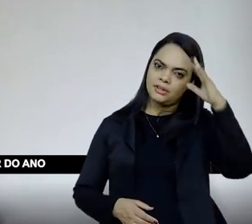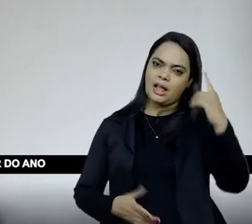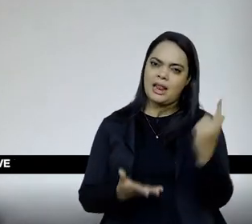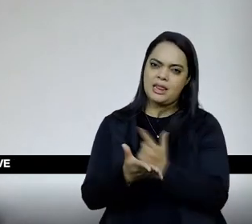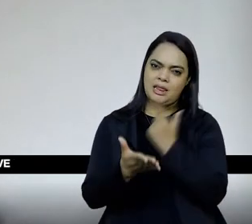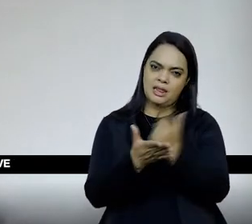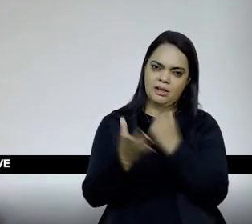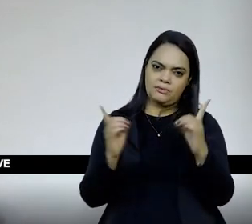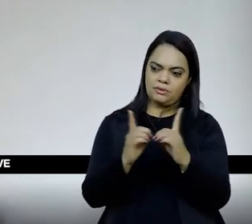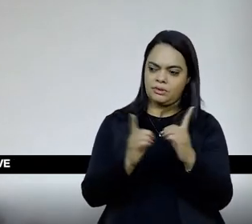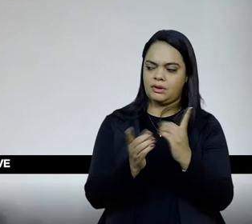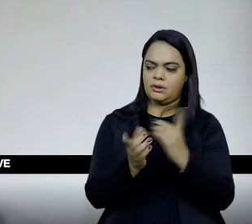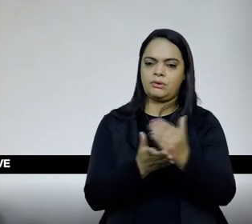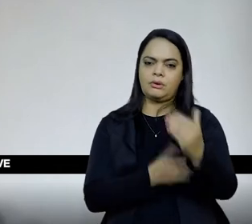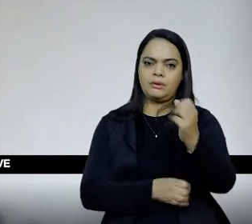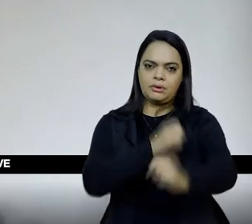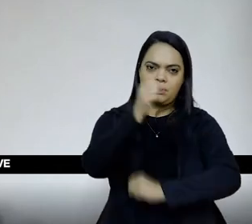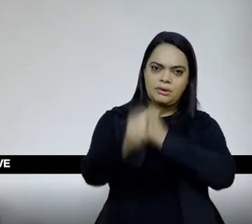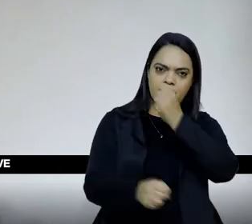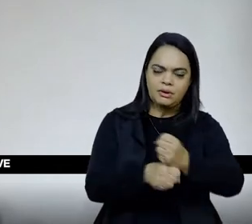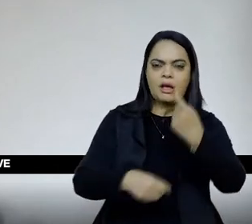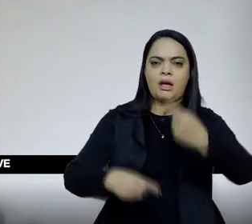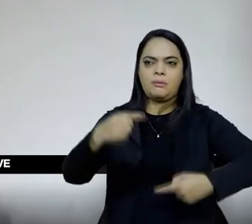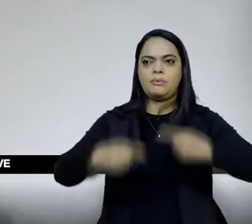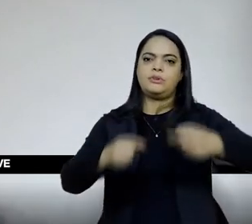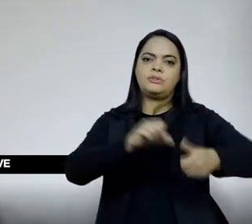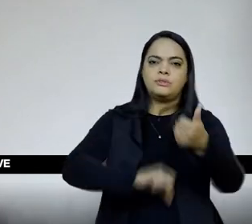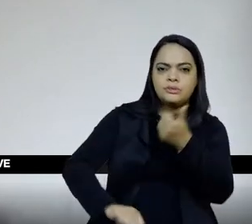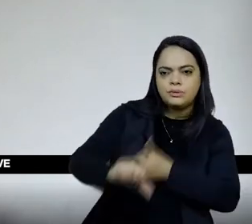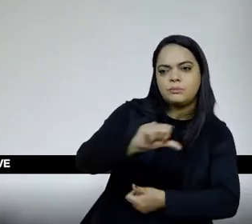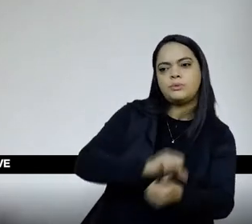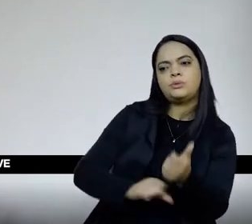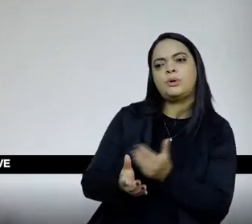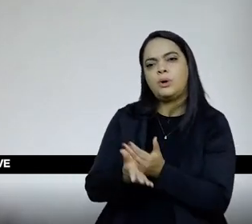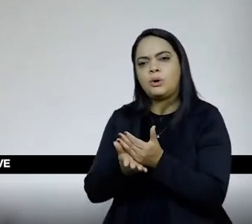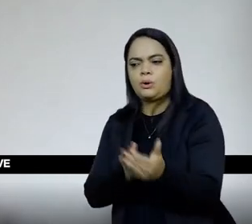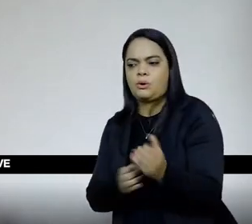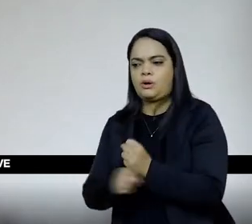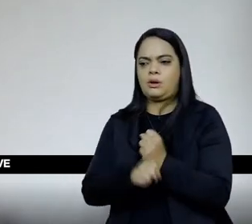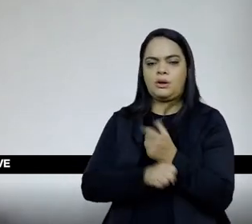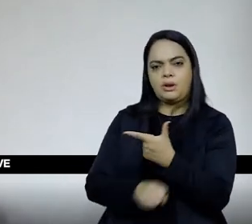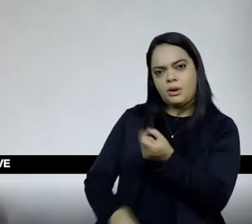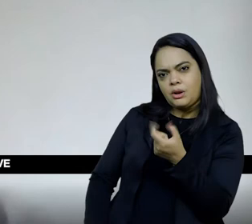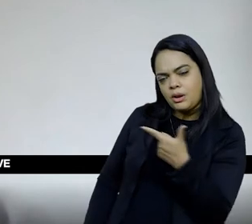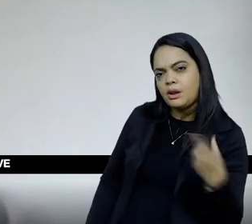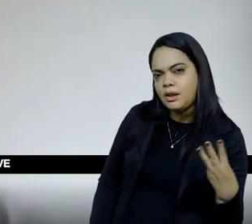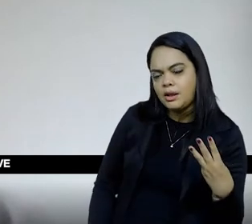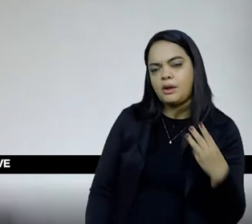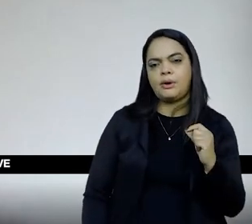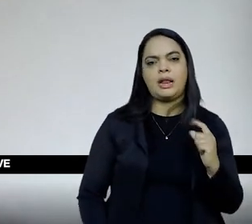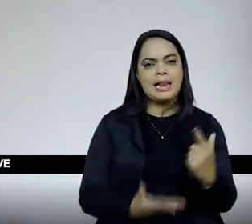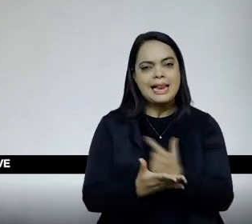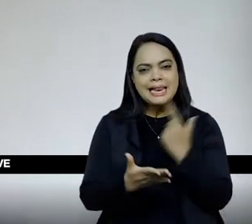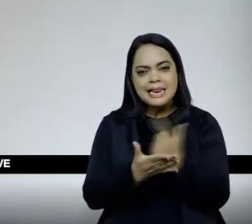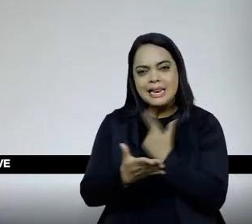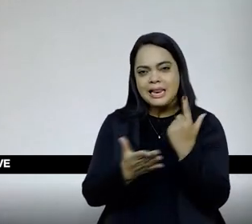partir do ano que vem, né, a política que mudou, a partir de 2023, os livros didáticos tendem a